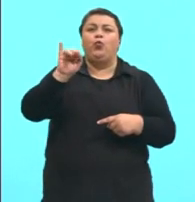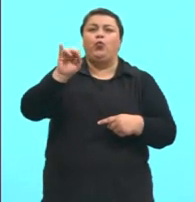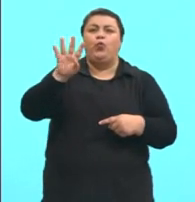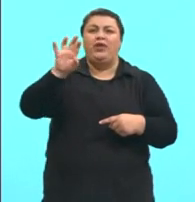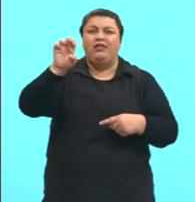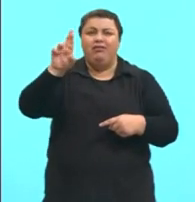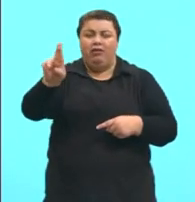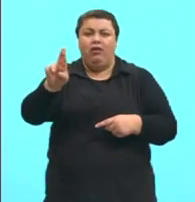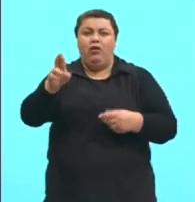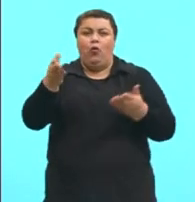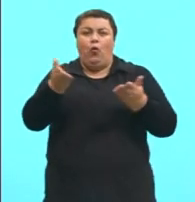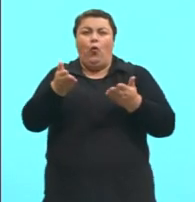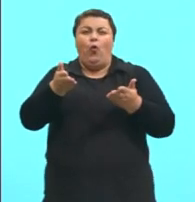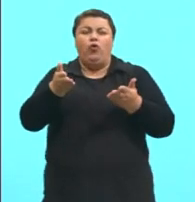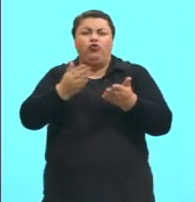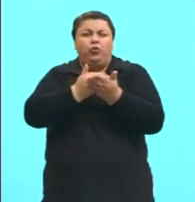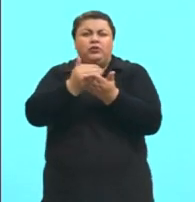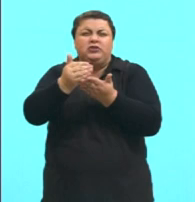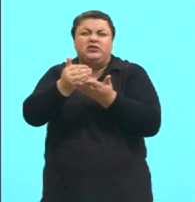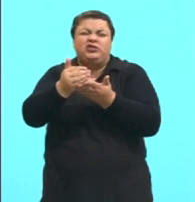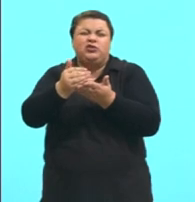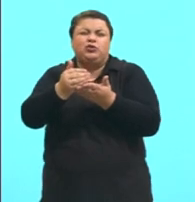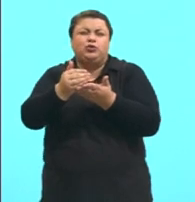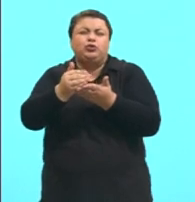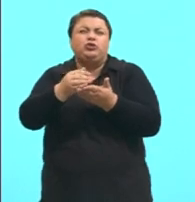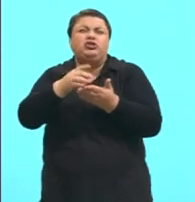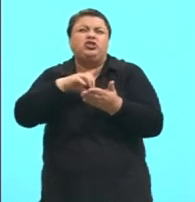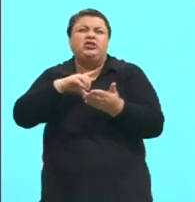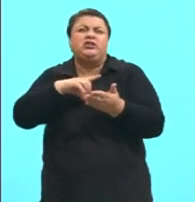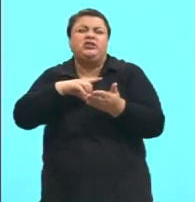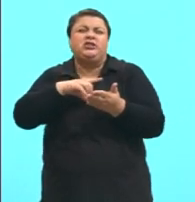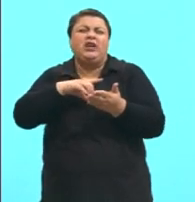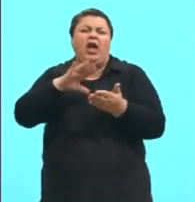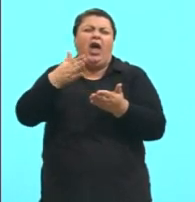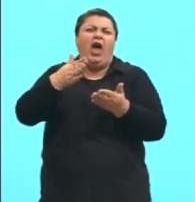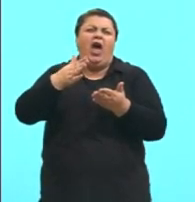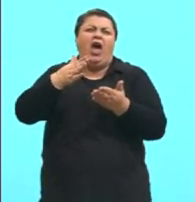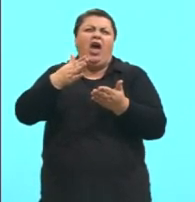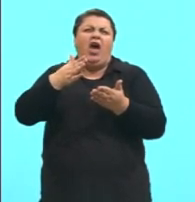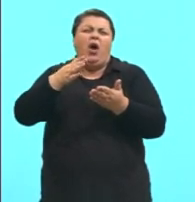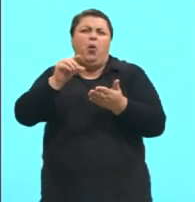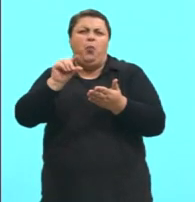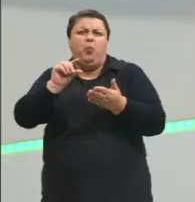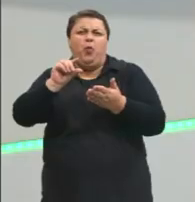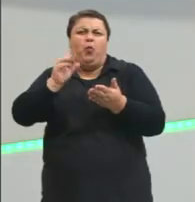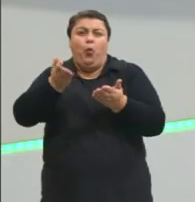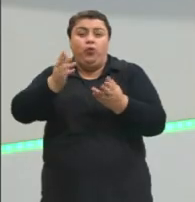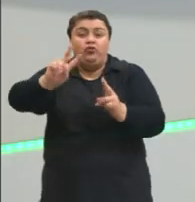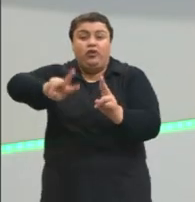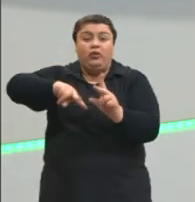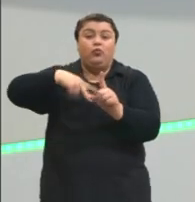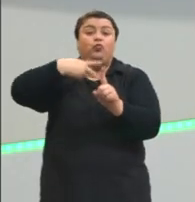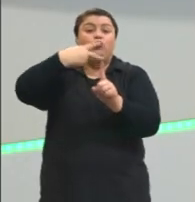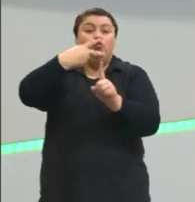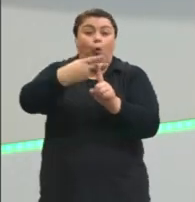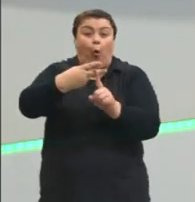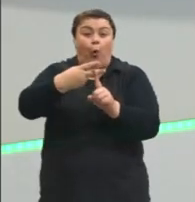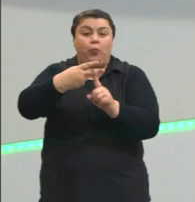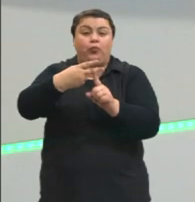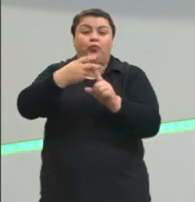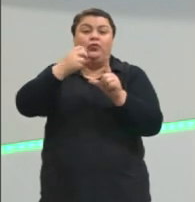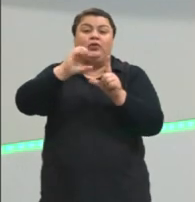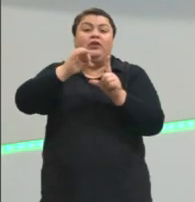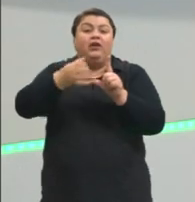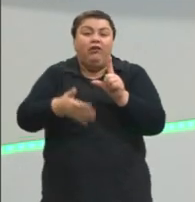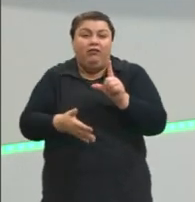caracteres. Agora, se eu não me engano, ele tem o dobro. Mas vocês imaginam que a gente precisou adequar